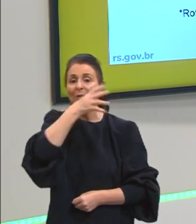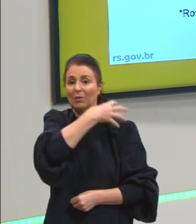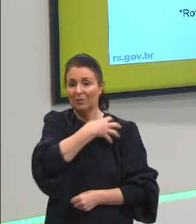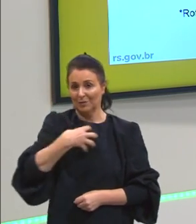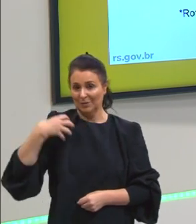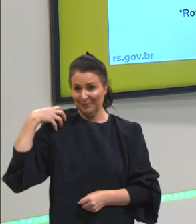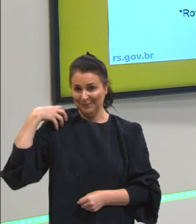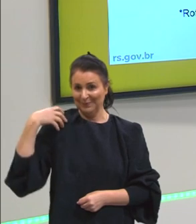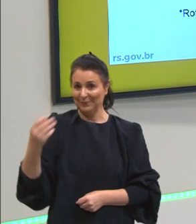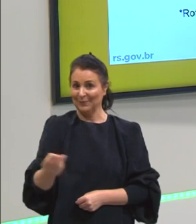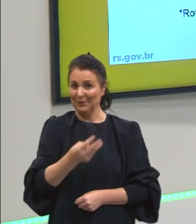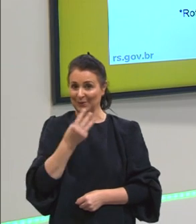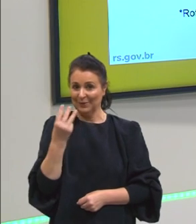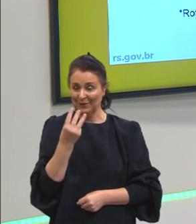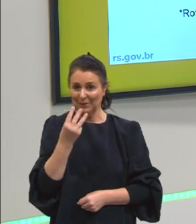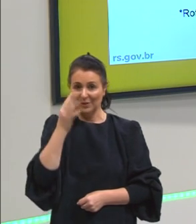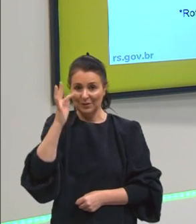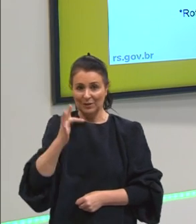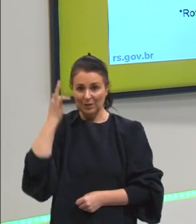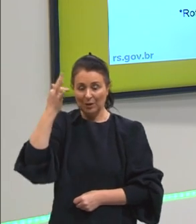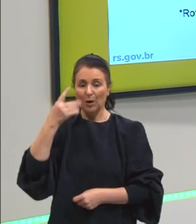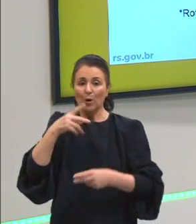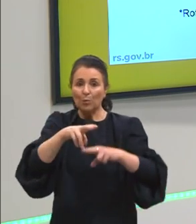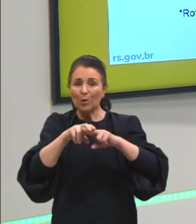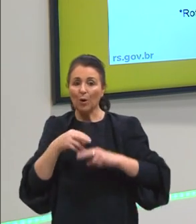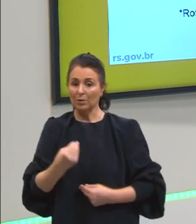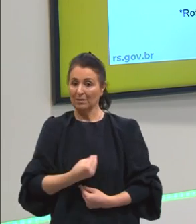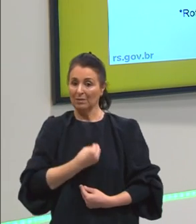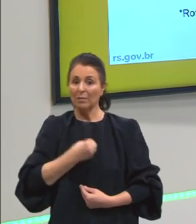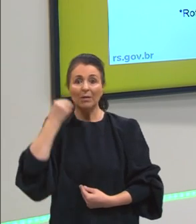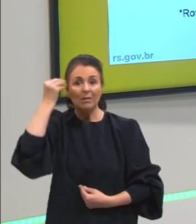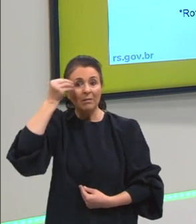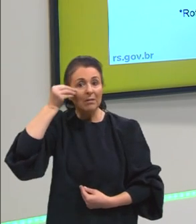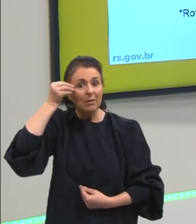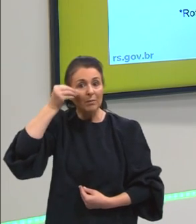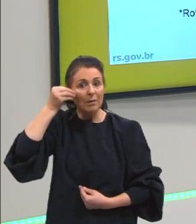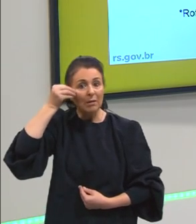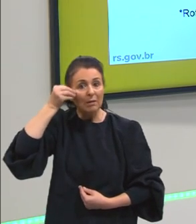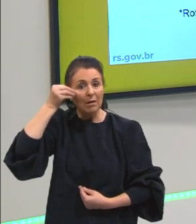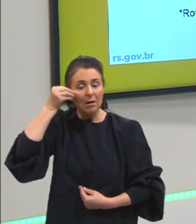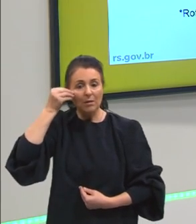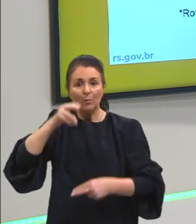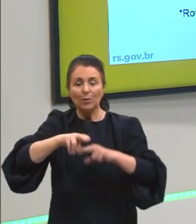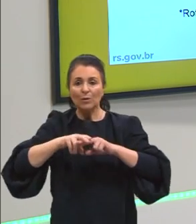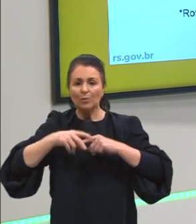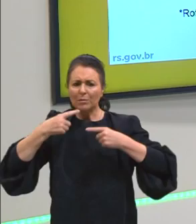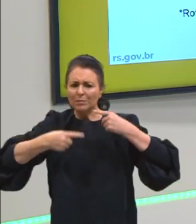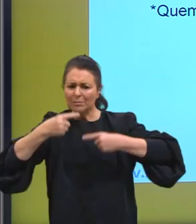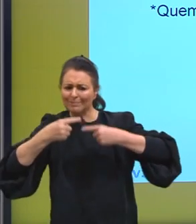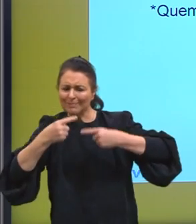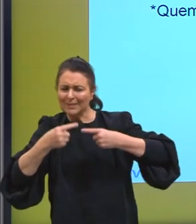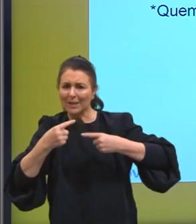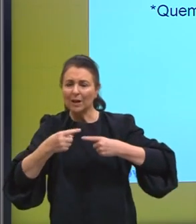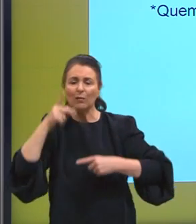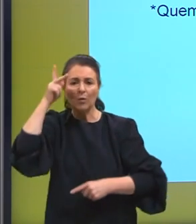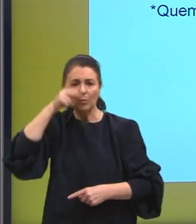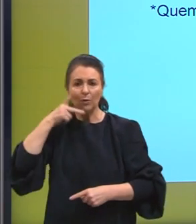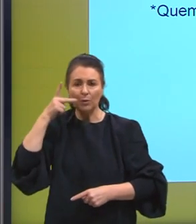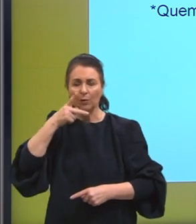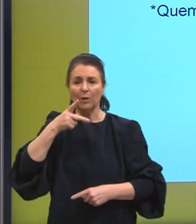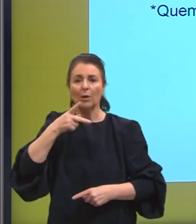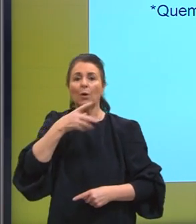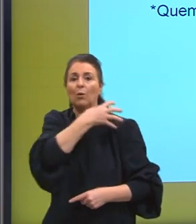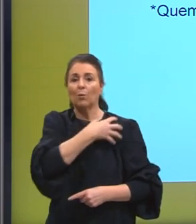devido às circunstâncias que eles viveram, eram pessoas que questionavam a política, para o Aristóteles era a justiça, o bem